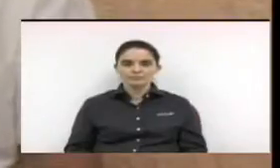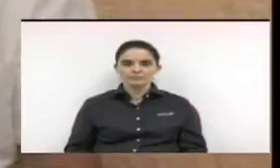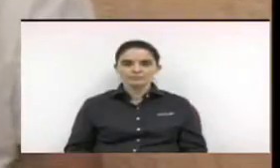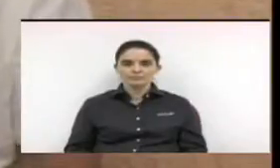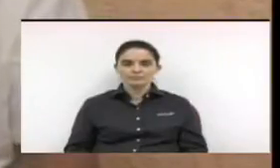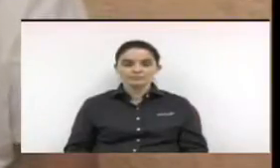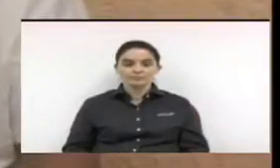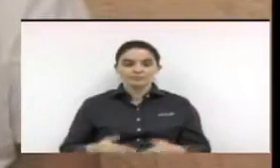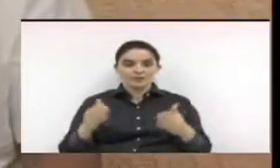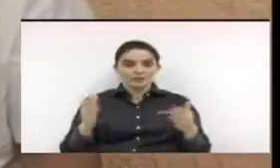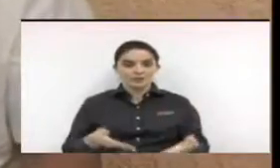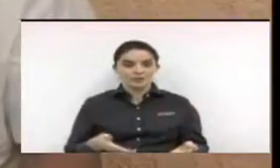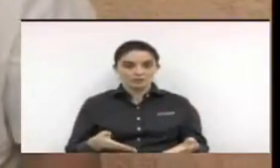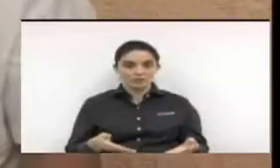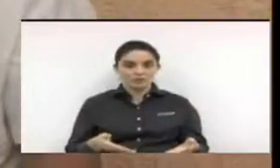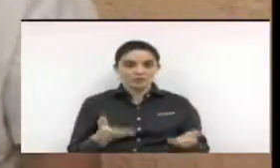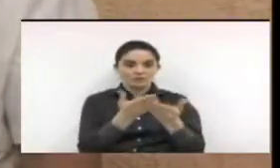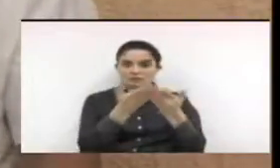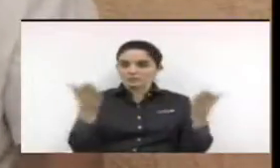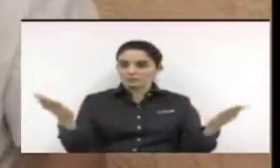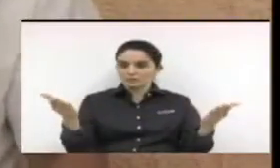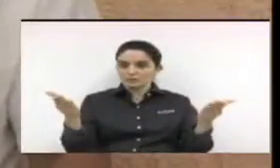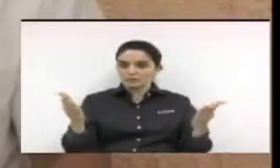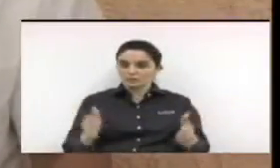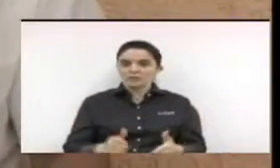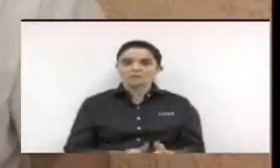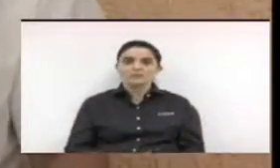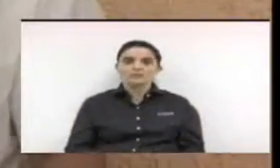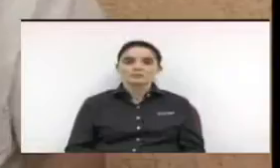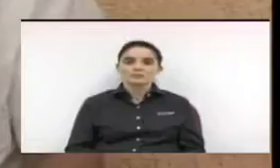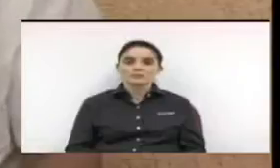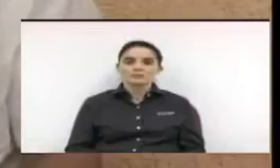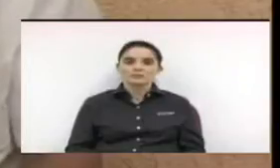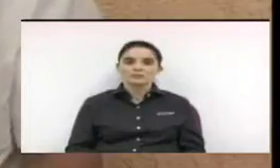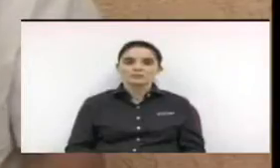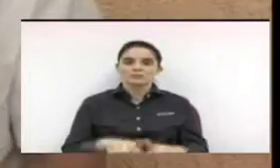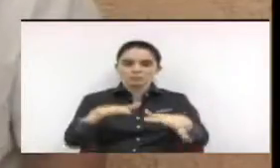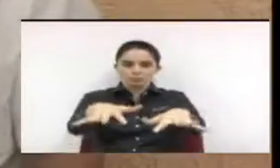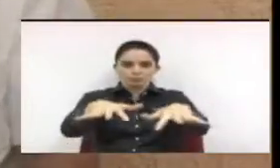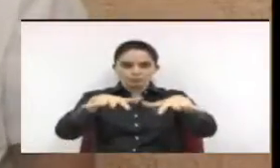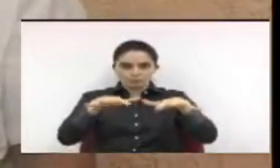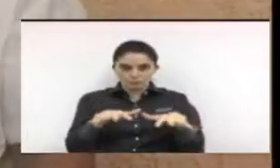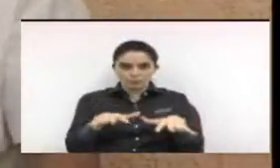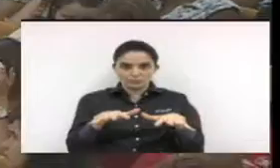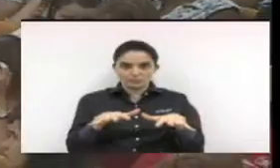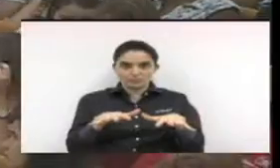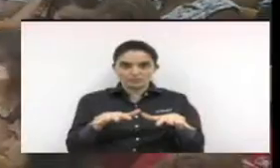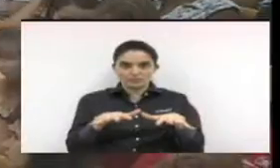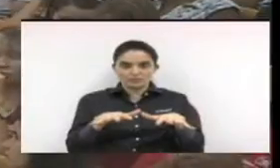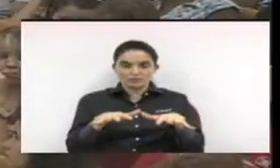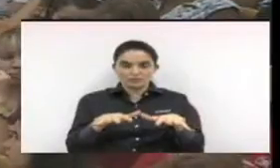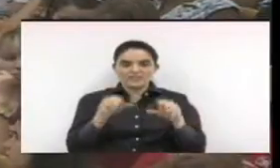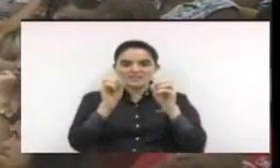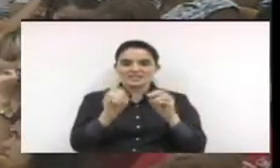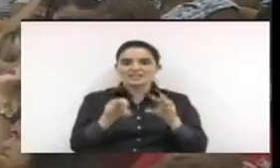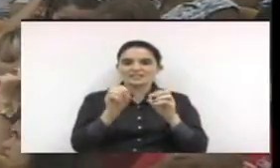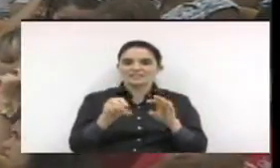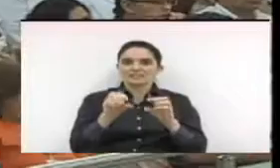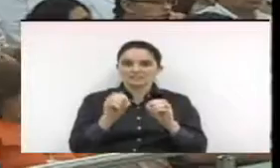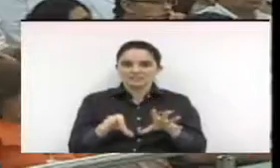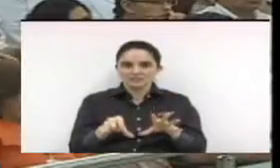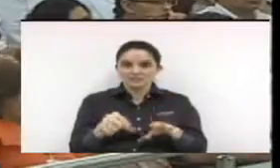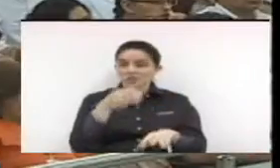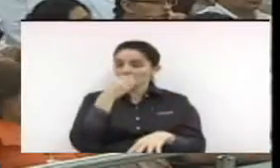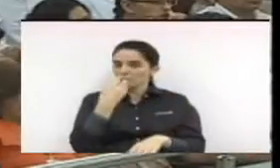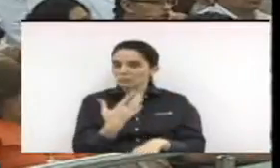que a mobilização é uma forma de protesto. Portanto, a presença de vocês aqui, além de ser educativa, ela é importante